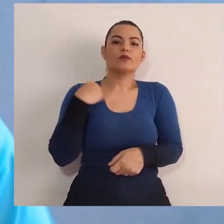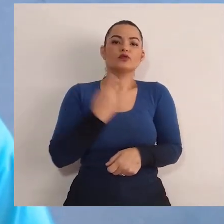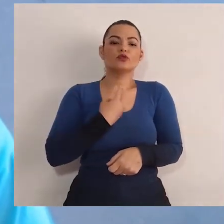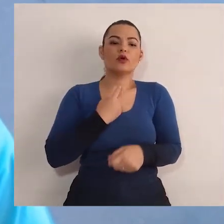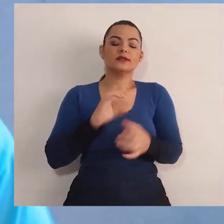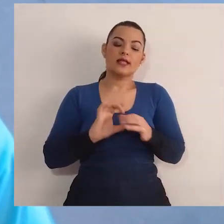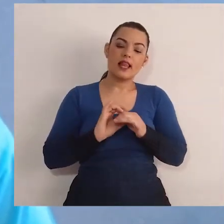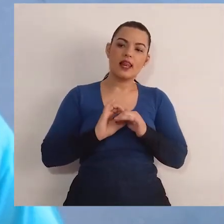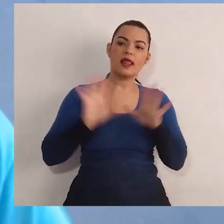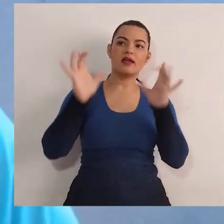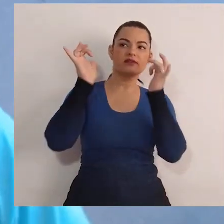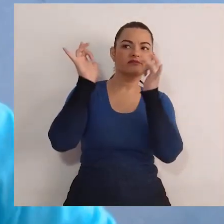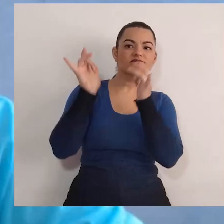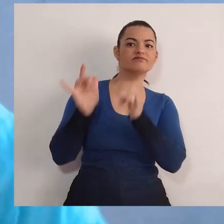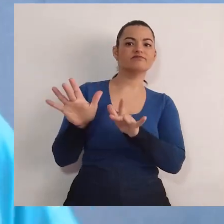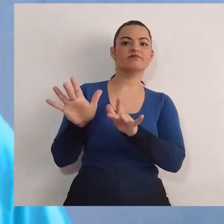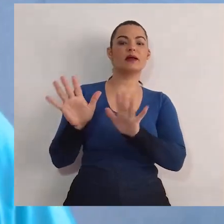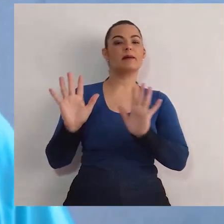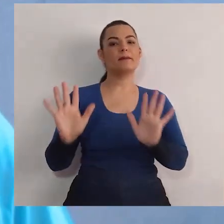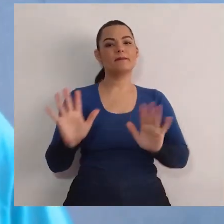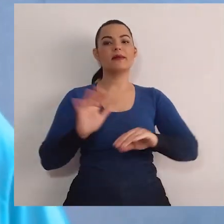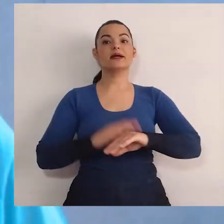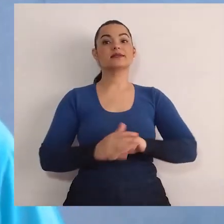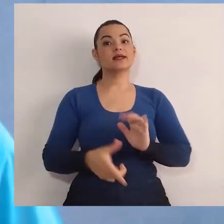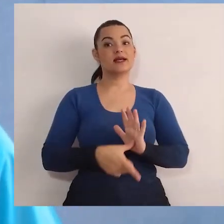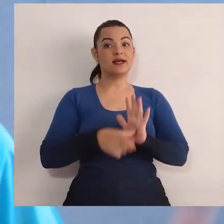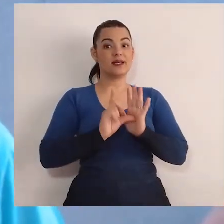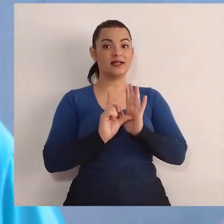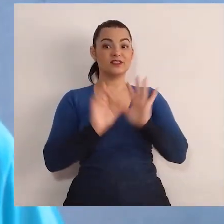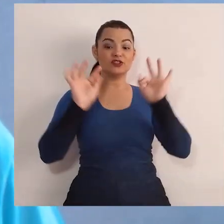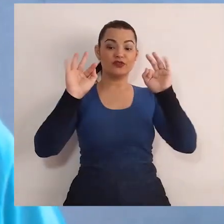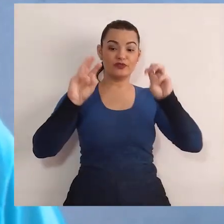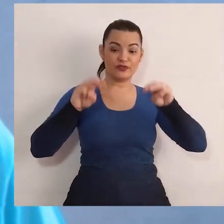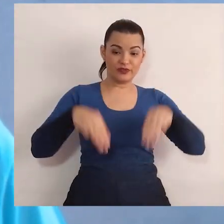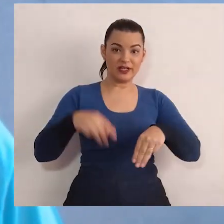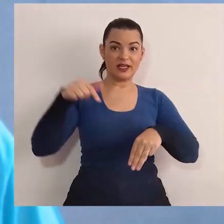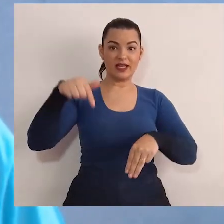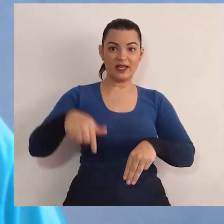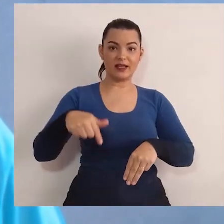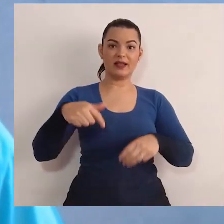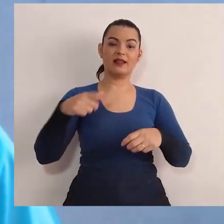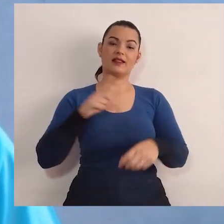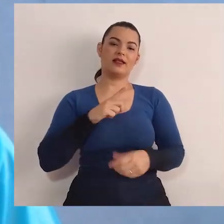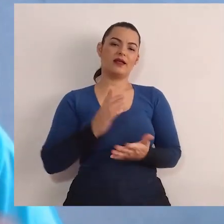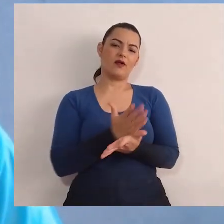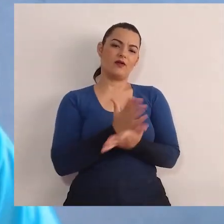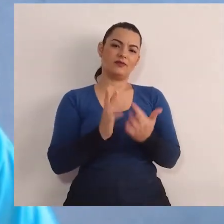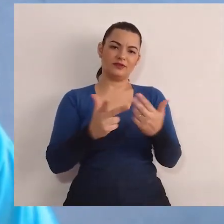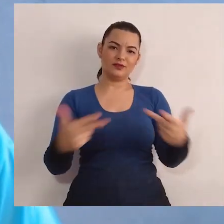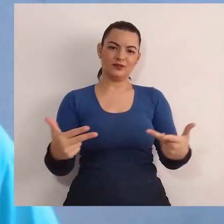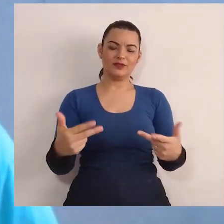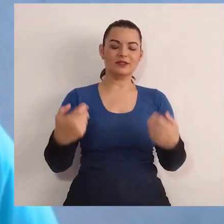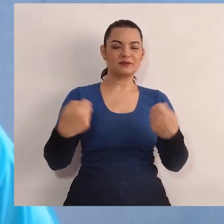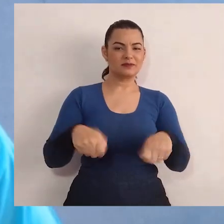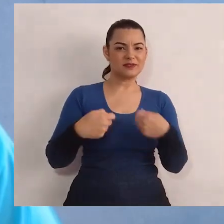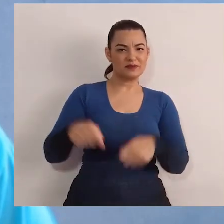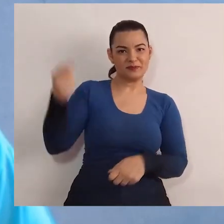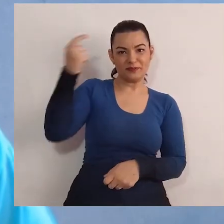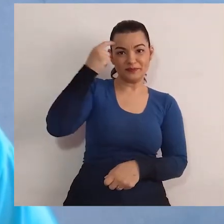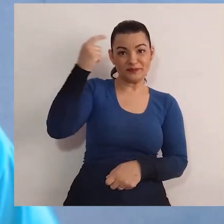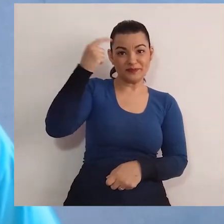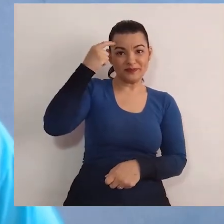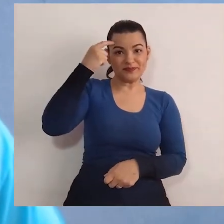de tudo isso. Só que antes de finalizarmos, é claro que temos algumas coisinhas ainda que precisamos